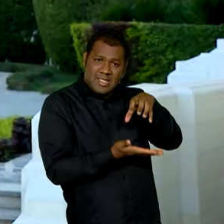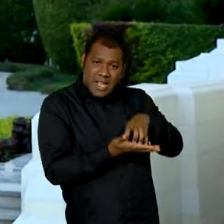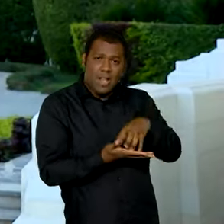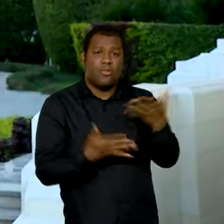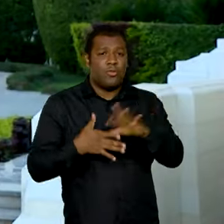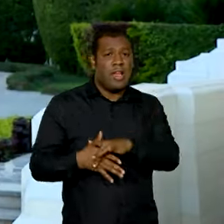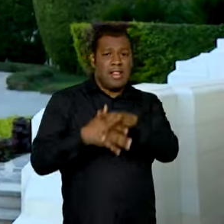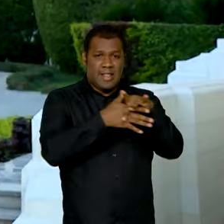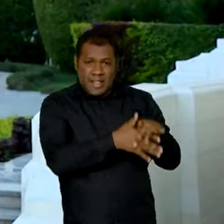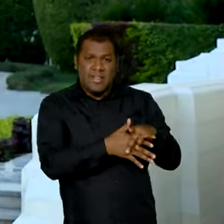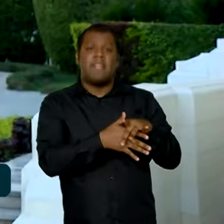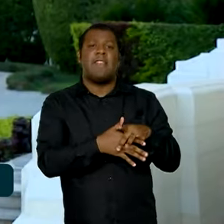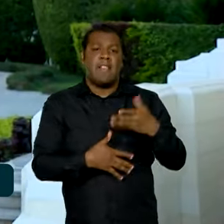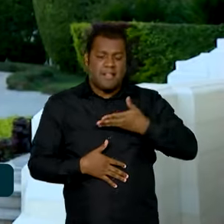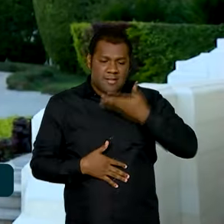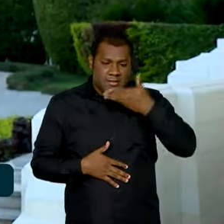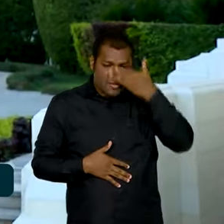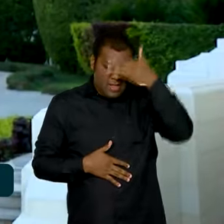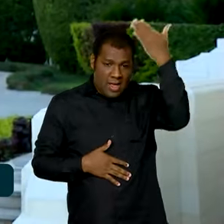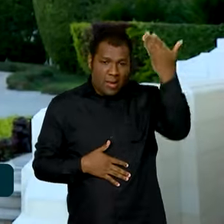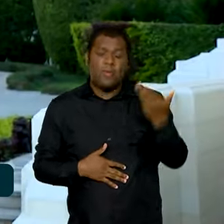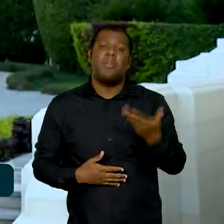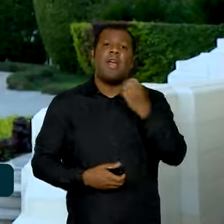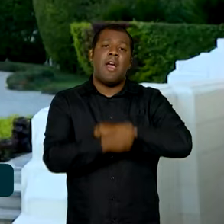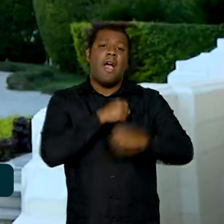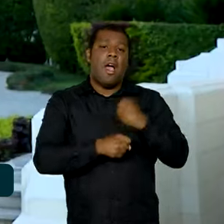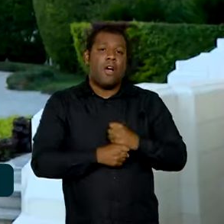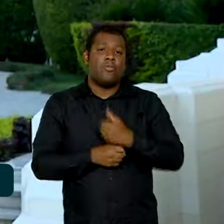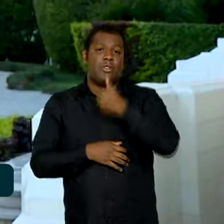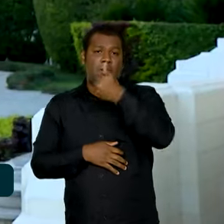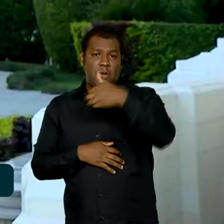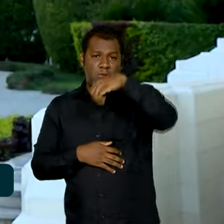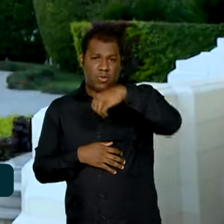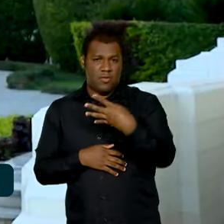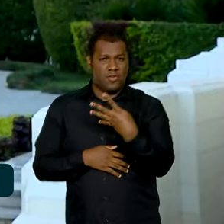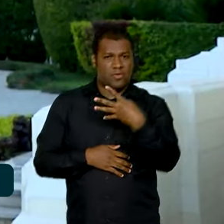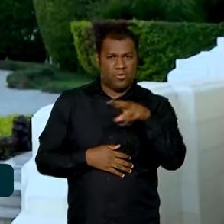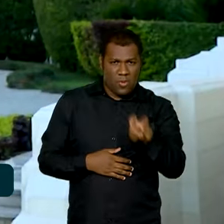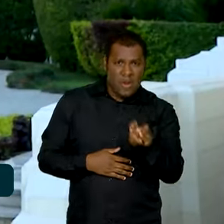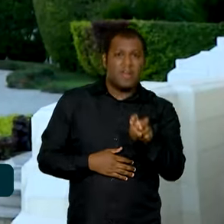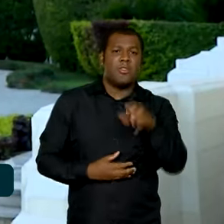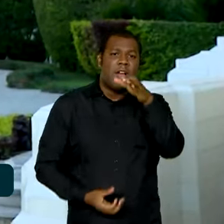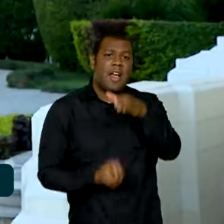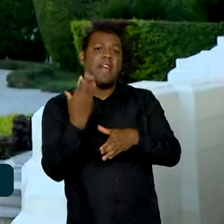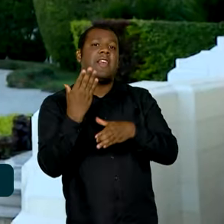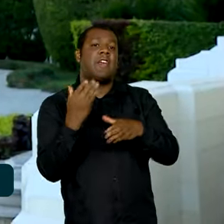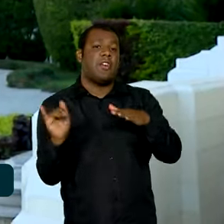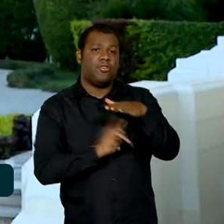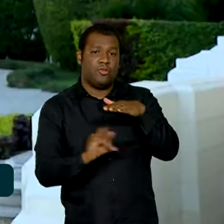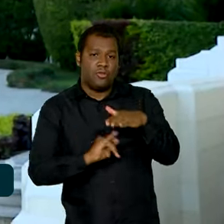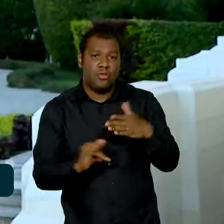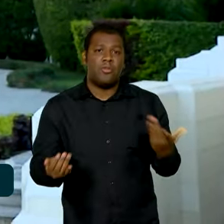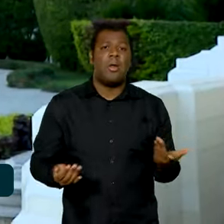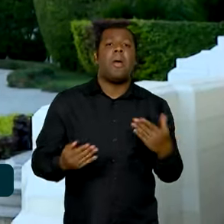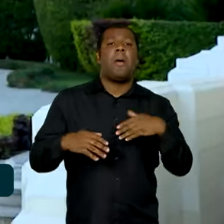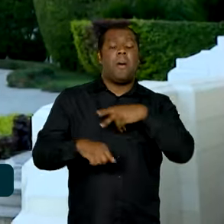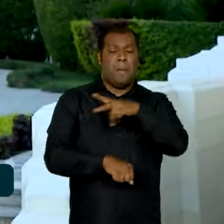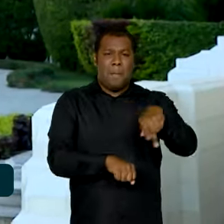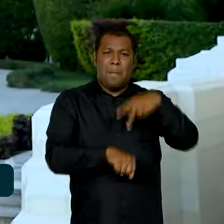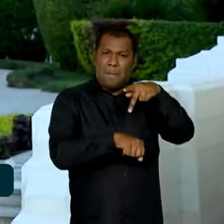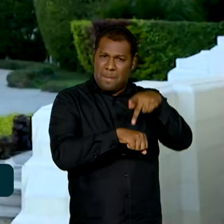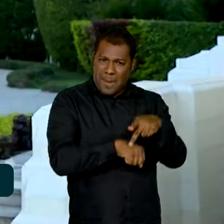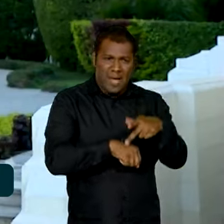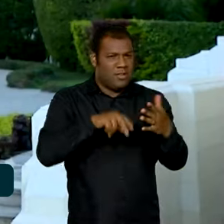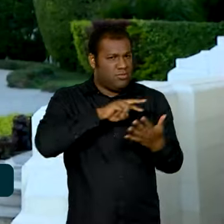Fundada em 1945, a LEA reúne 22 países, entre eles a Argélia, Catar e o Egito.